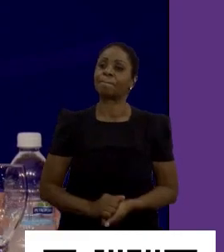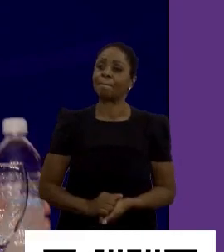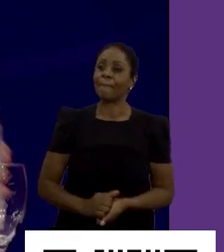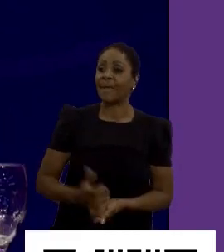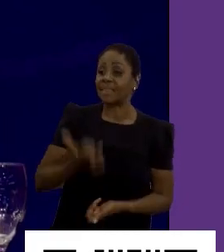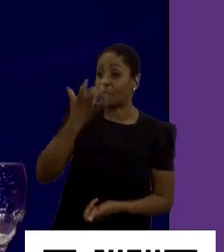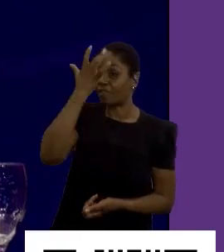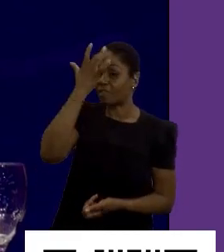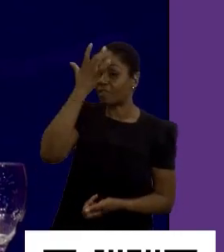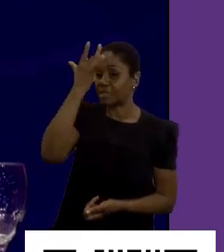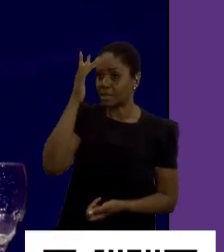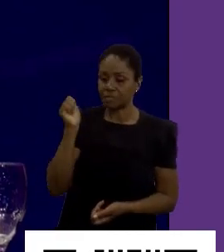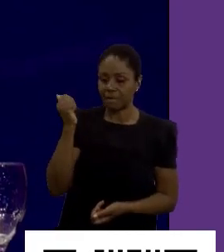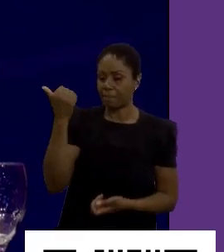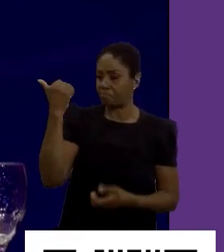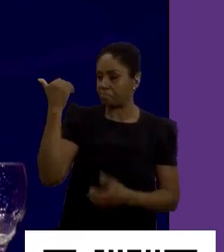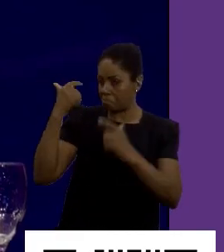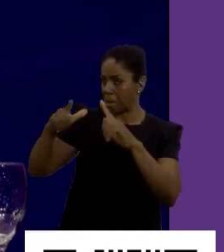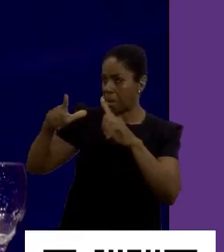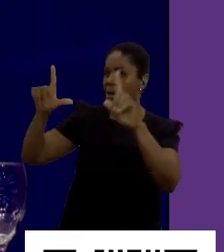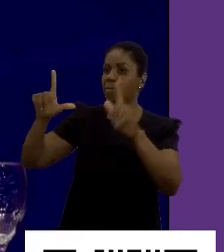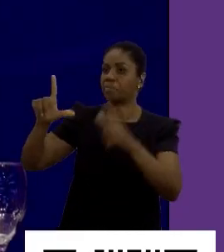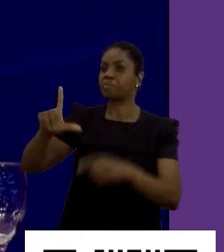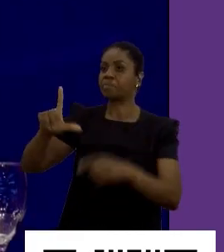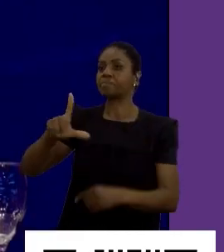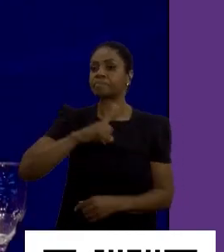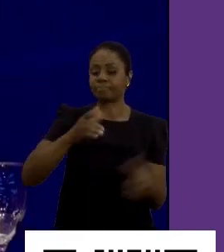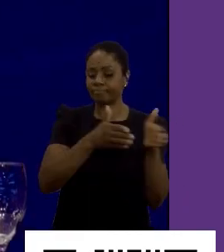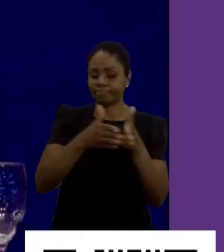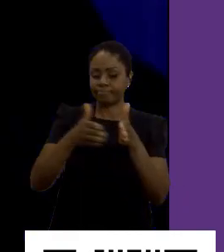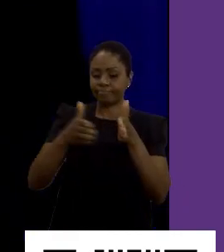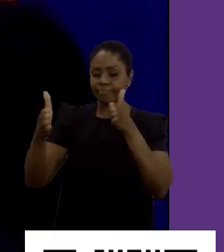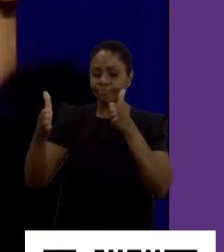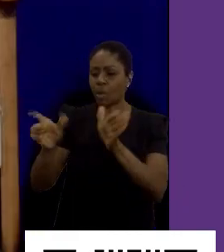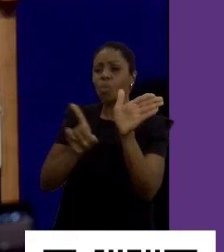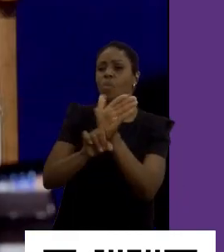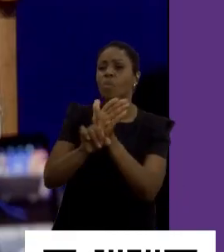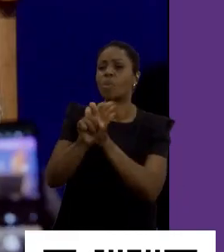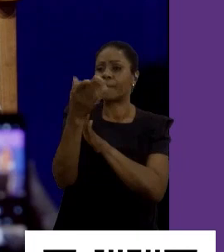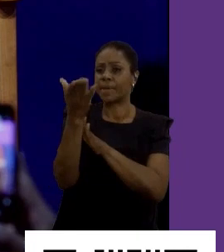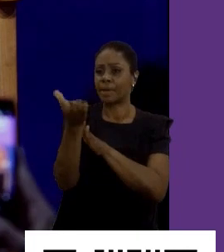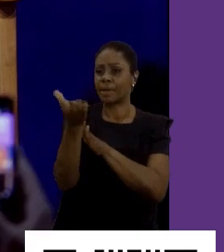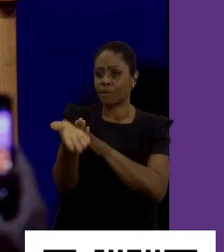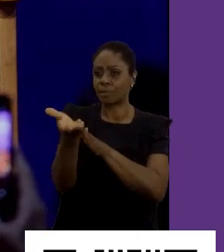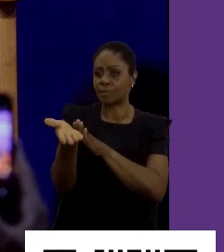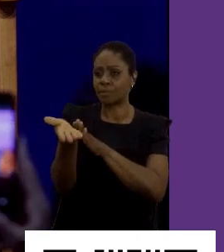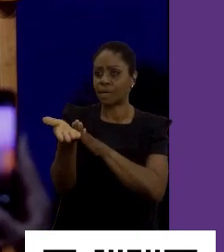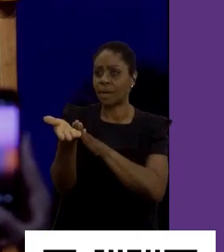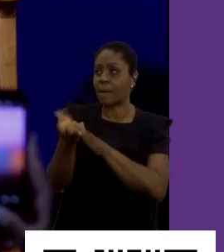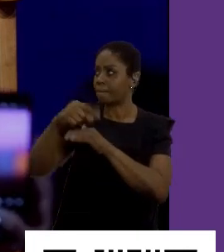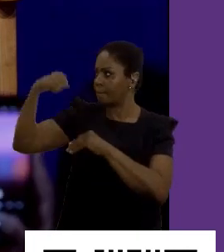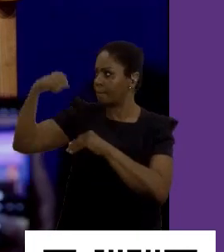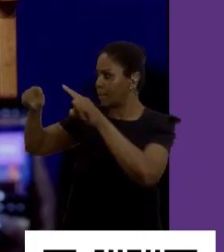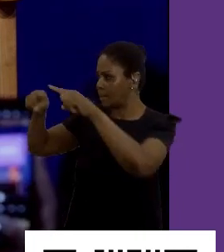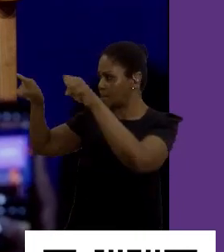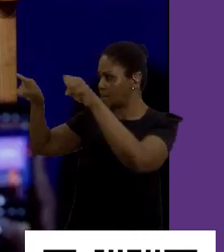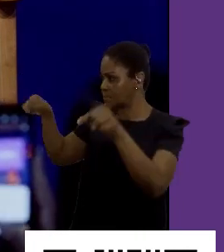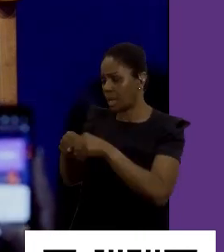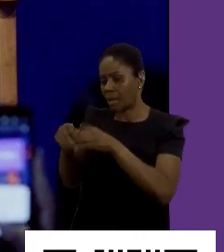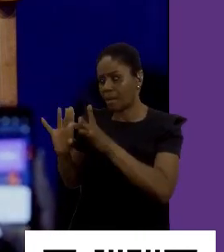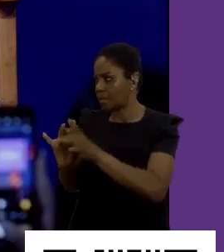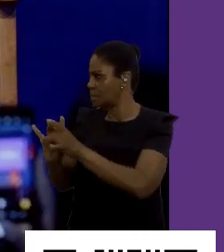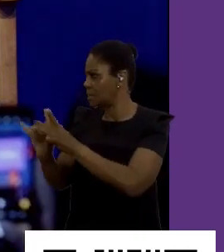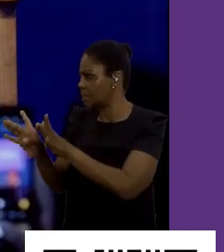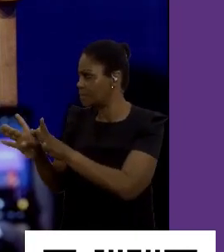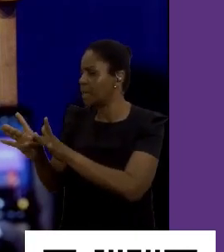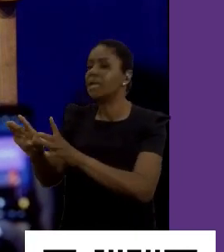facilitação vai entrar já já e a gente tem aí um espacinho para uma perguntinha. Mas o nosso lounge Papo Reto está sempre aberto para esse